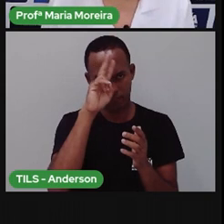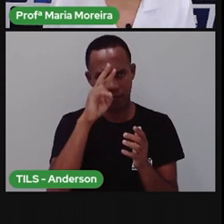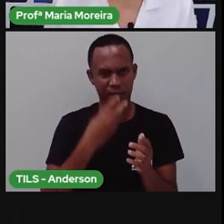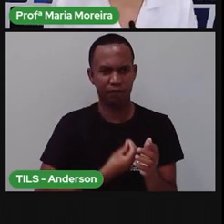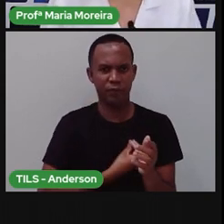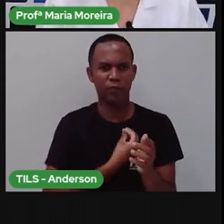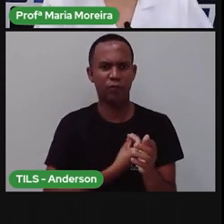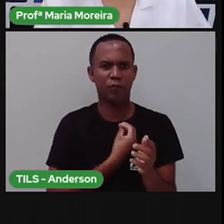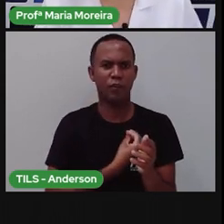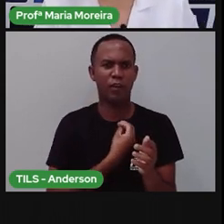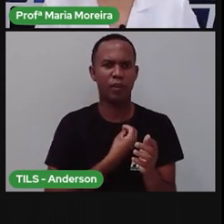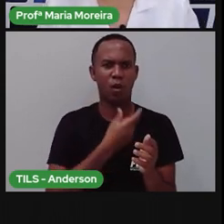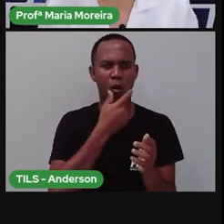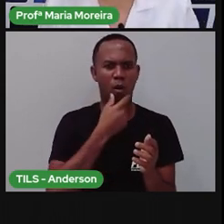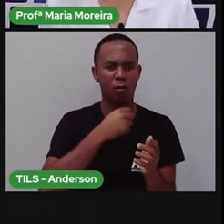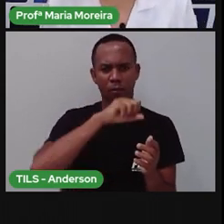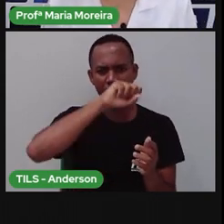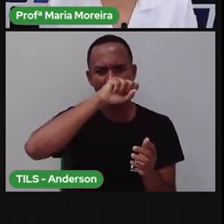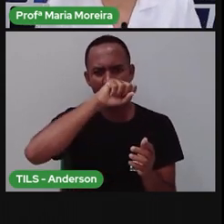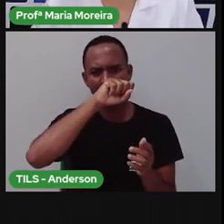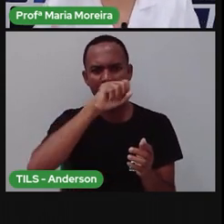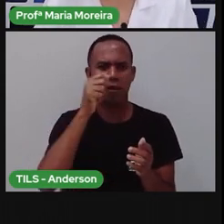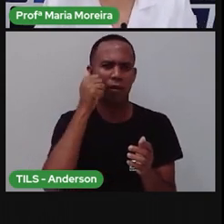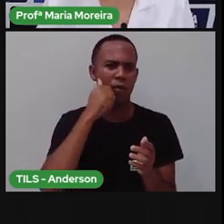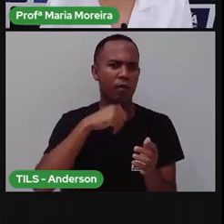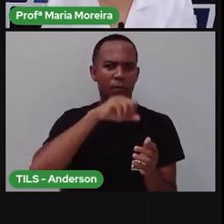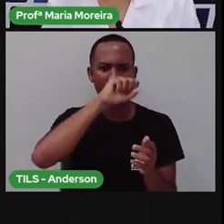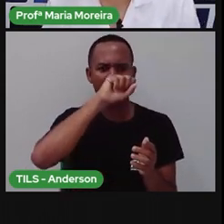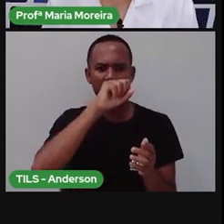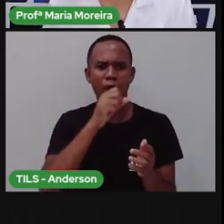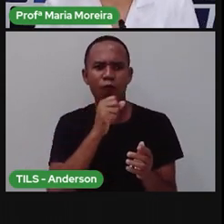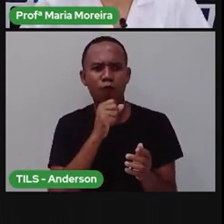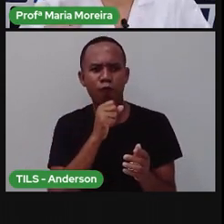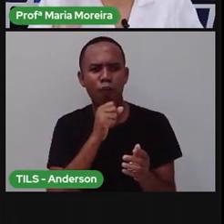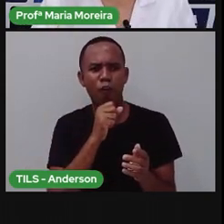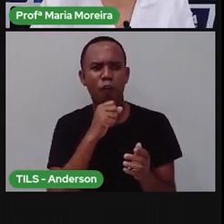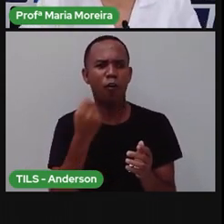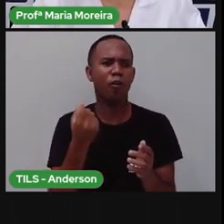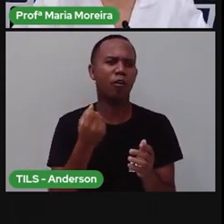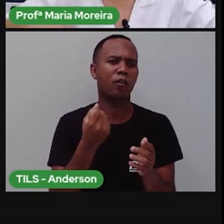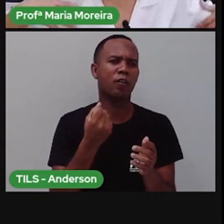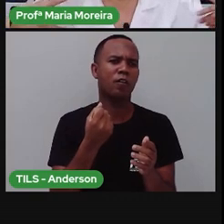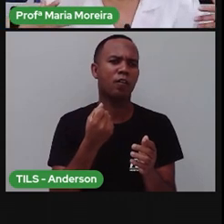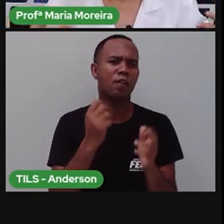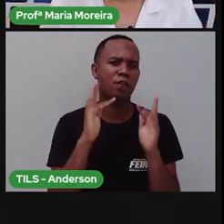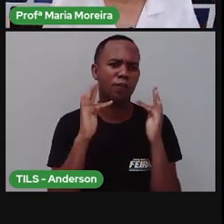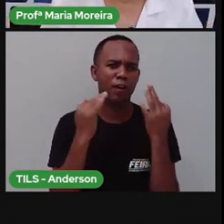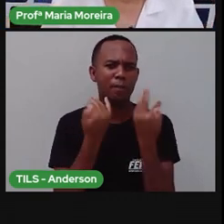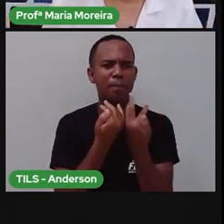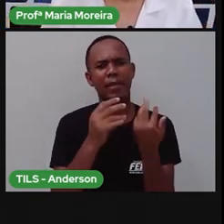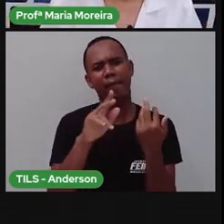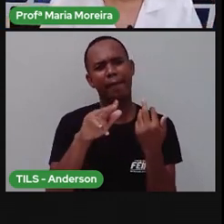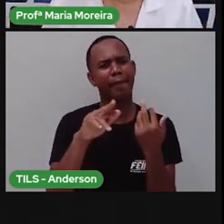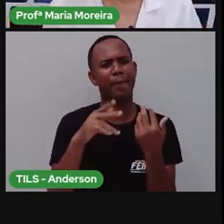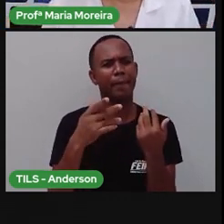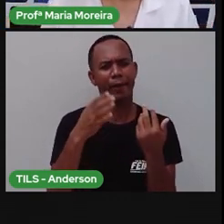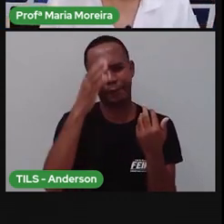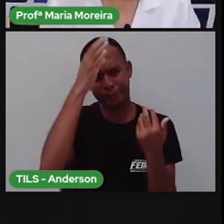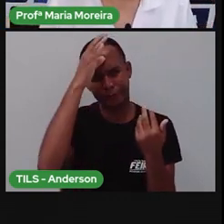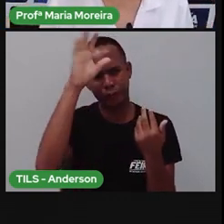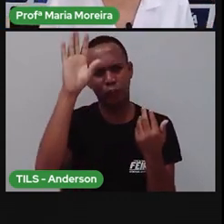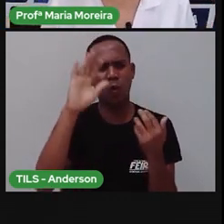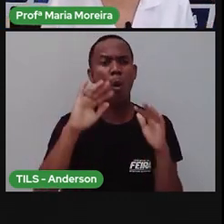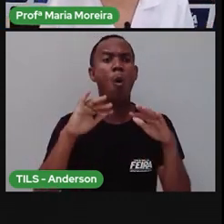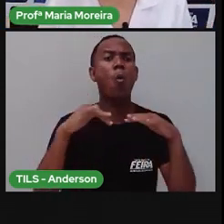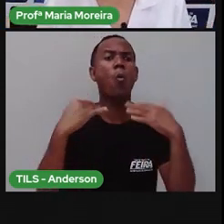viveu com o seu pai, com sua mãe, com seu avô, com sua avó, com seu dindo, com seu tio, com seu irmão? E aí, quais